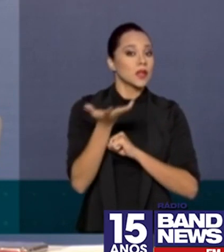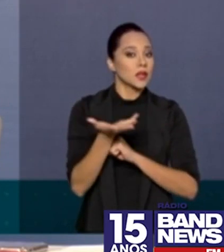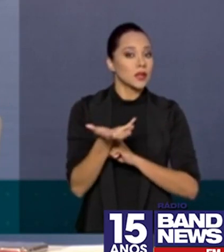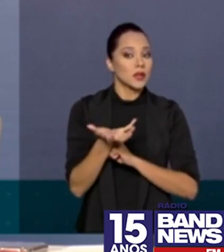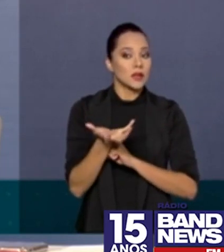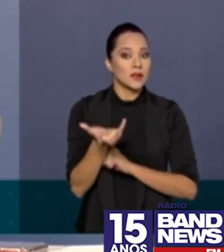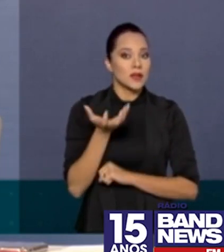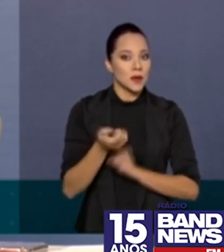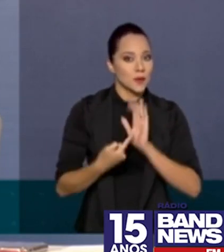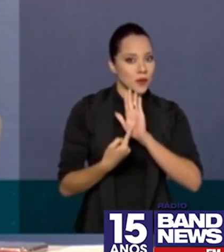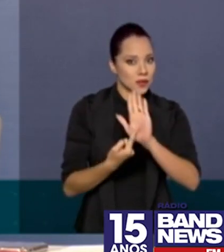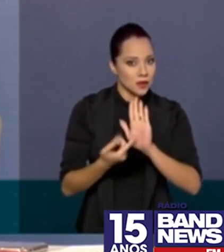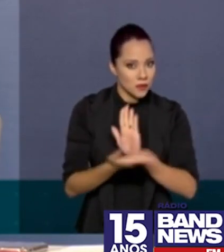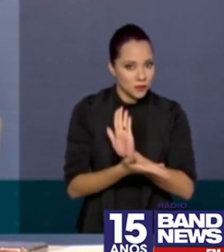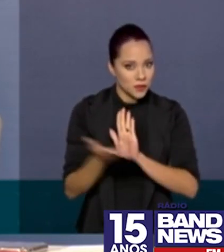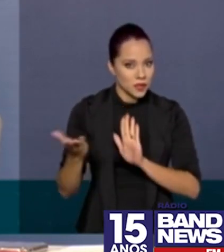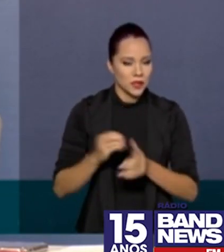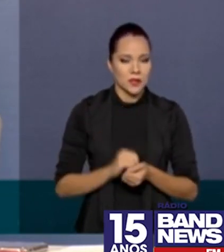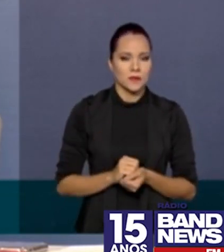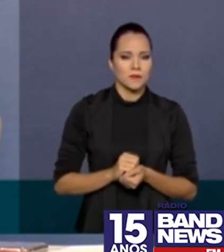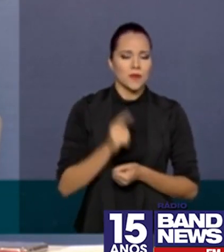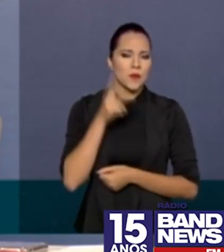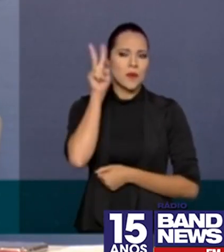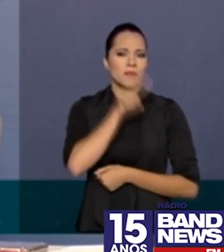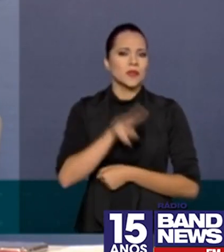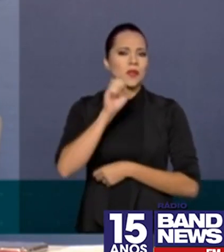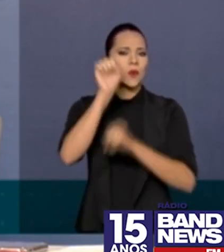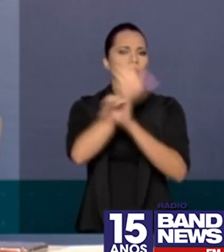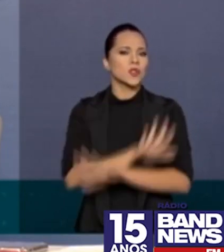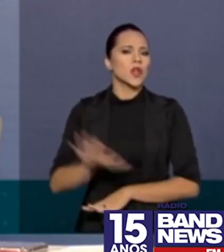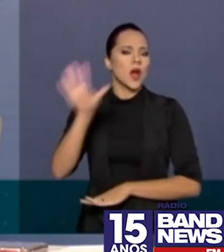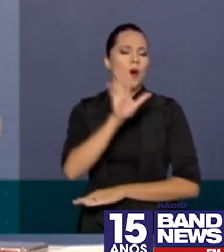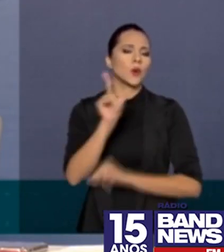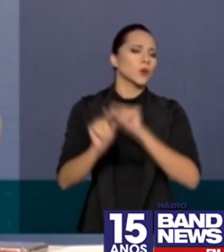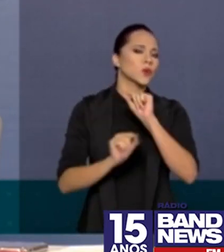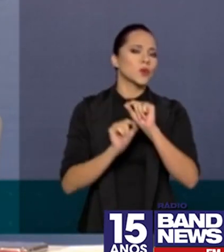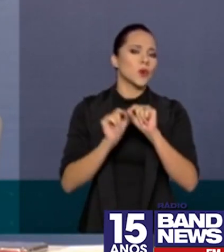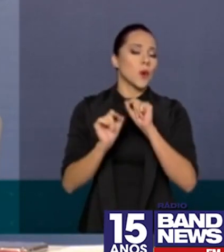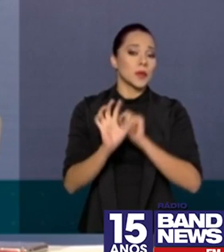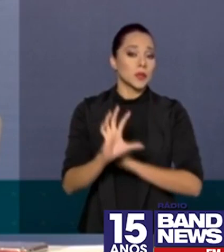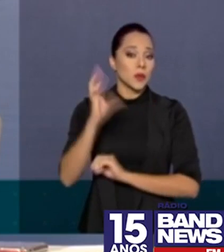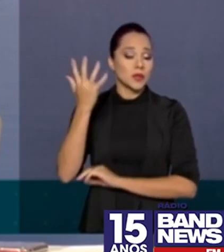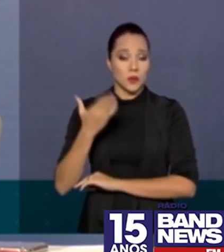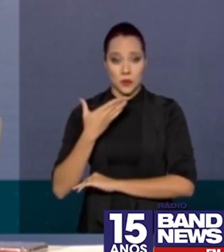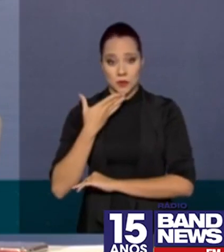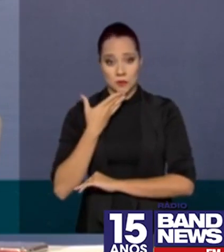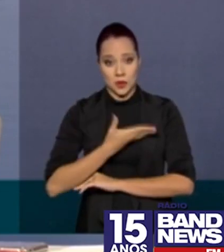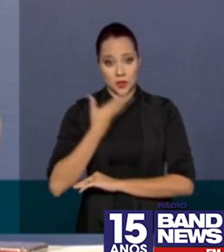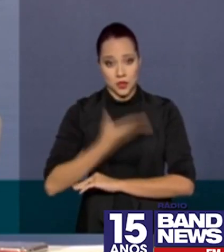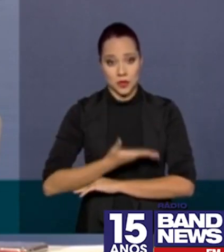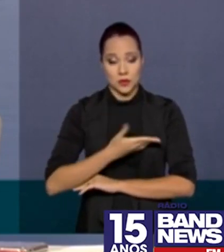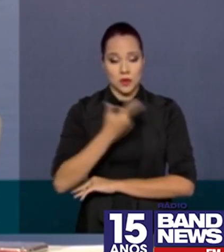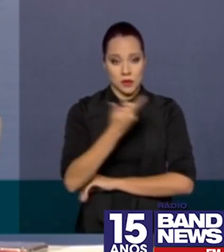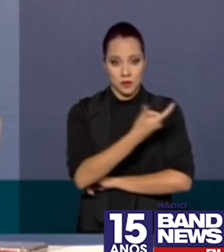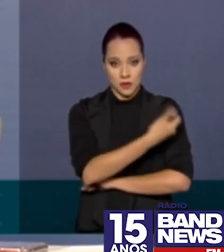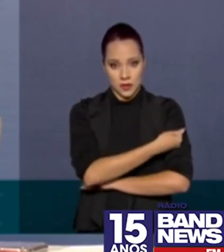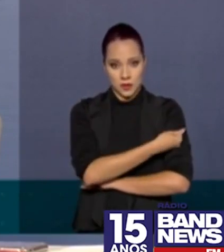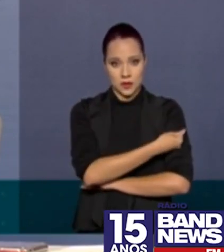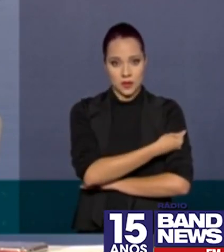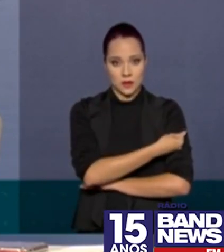vocês um panorama do que é, da situação dos pedidos de vacina